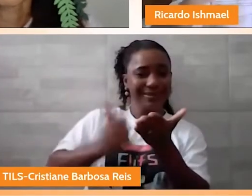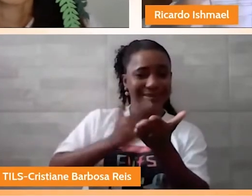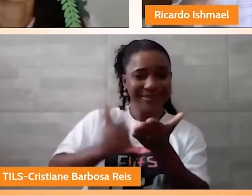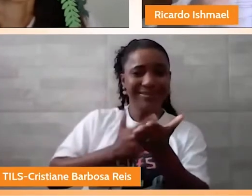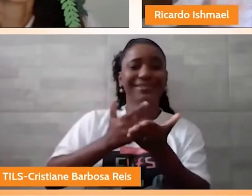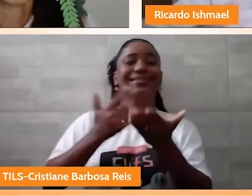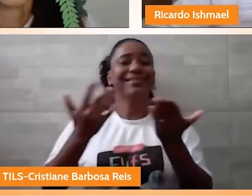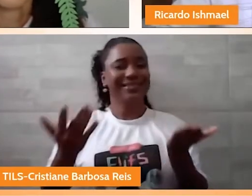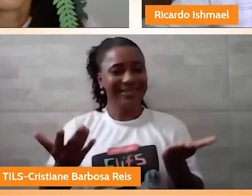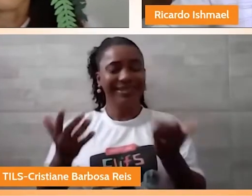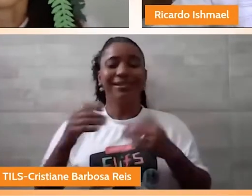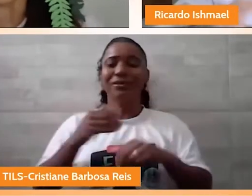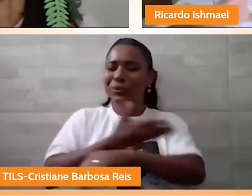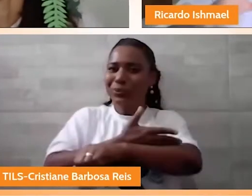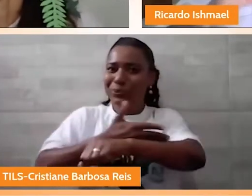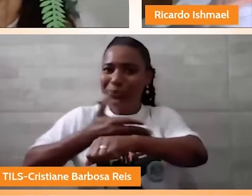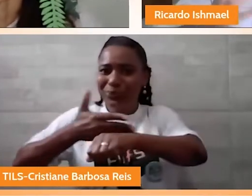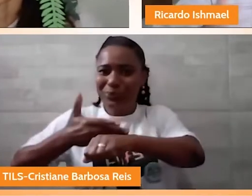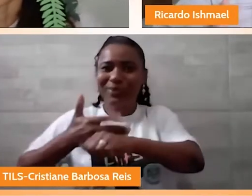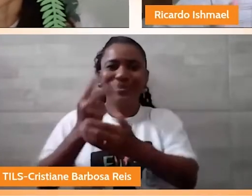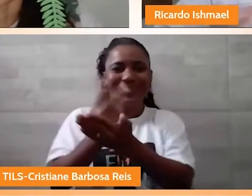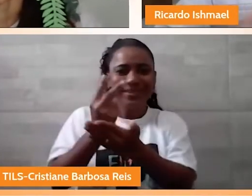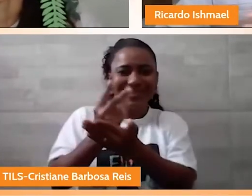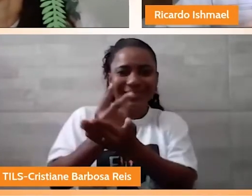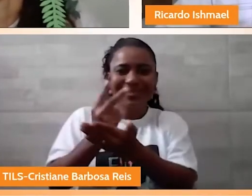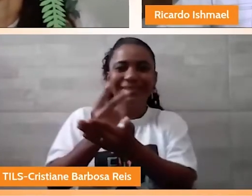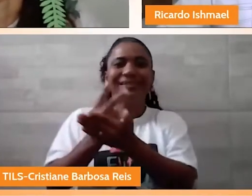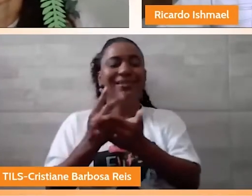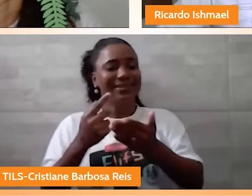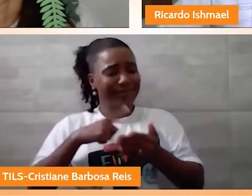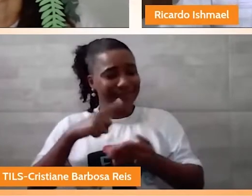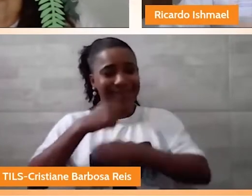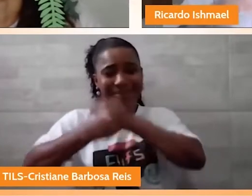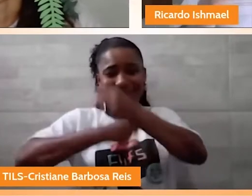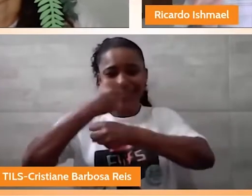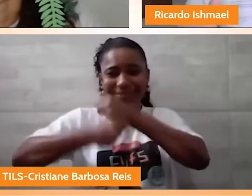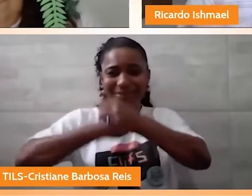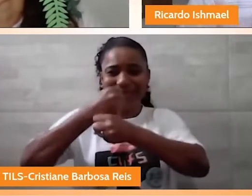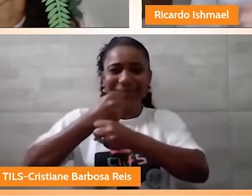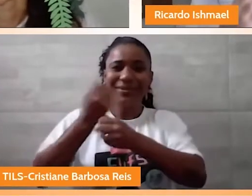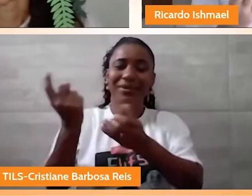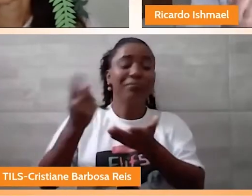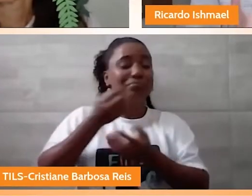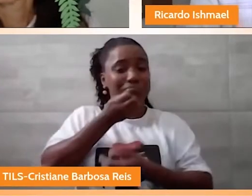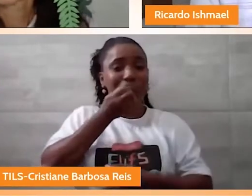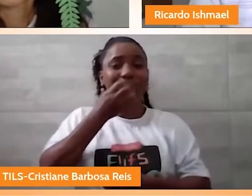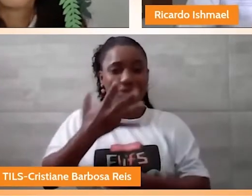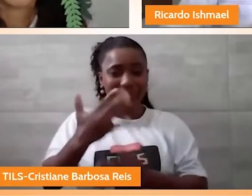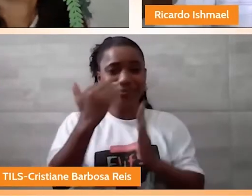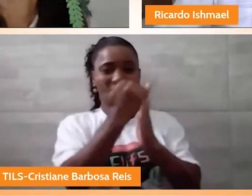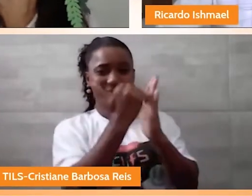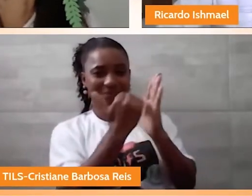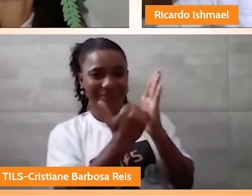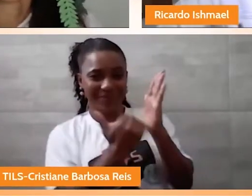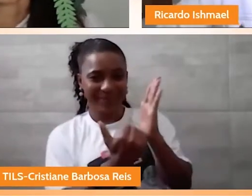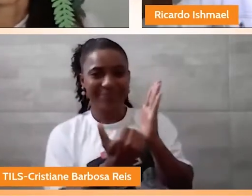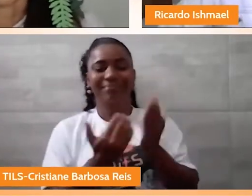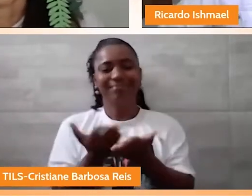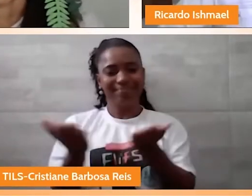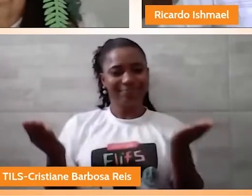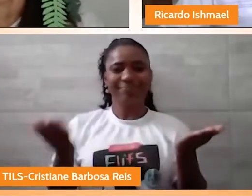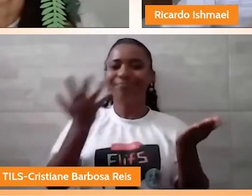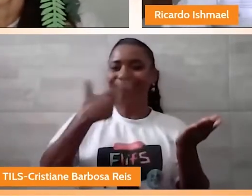consagrando, se tornando tradicionais, vão se inserindo num calendário de eventos literários pelo país, abrindo espaço e entendendo o lugar também